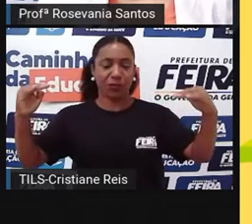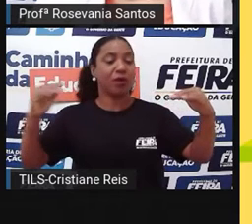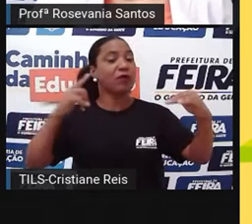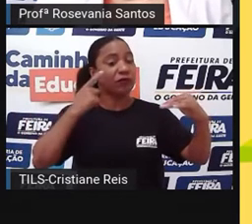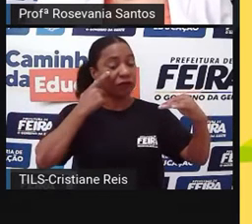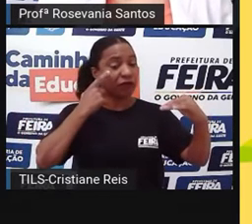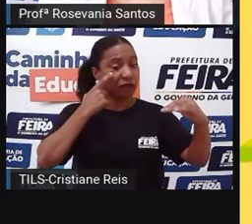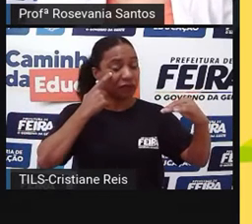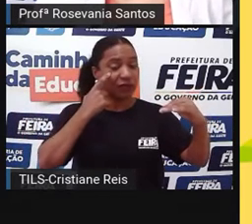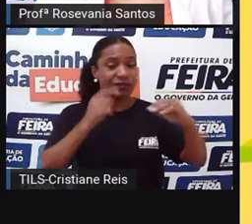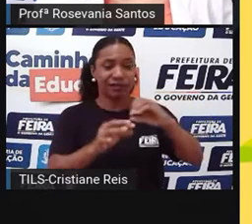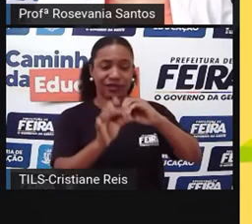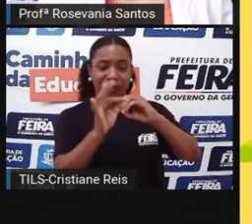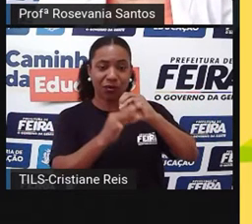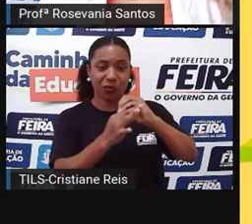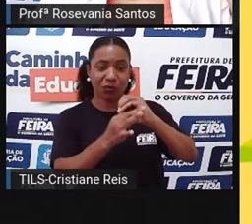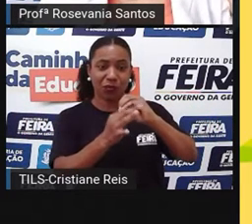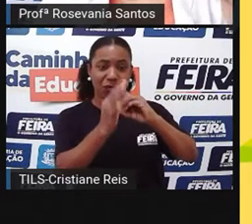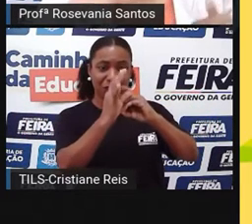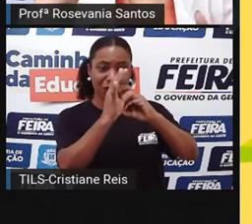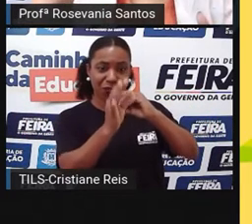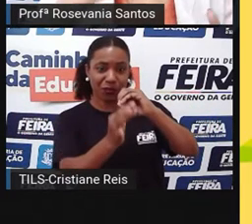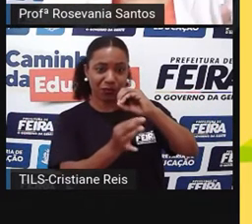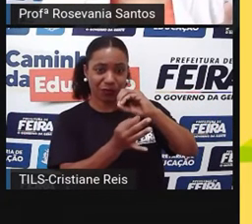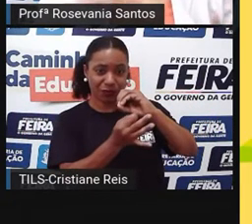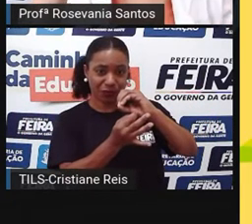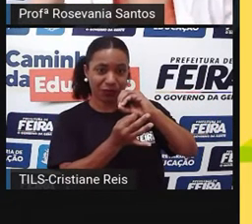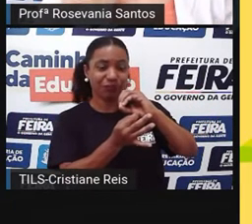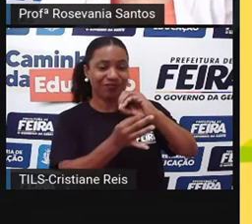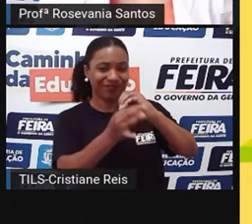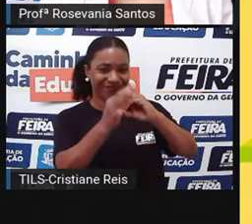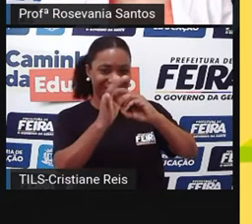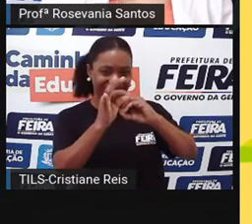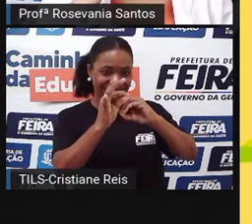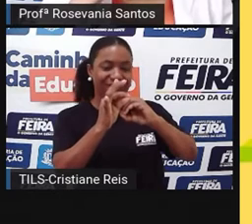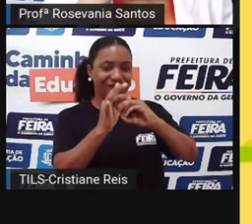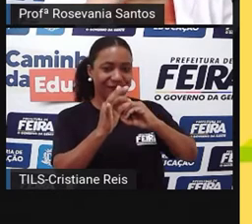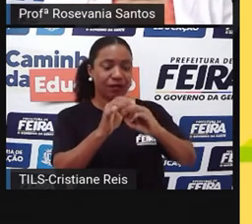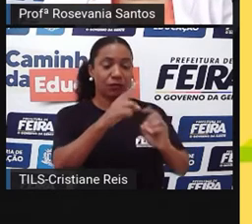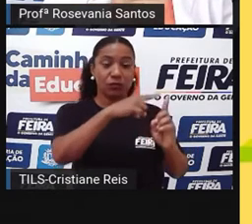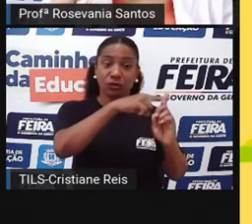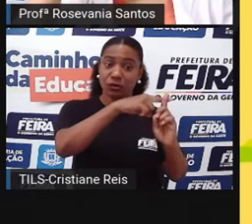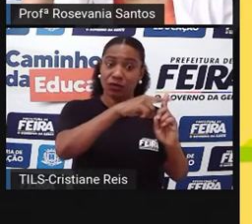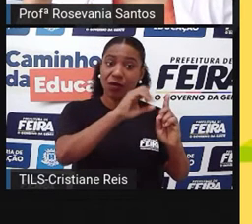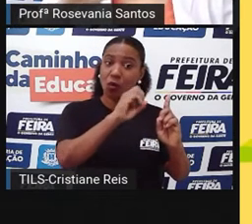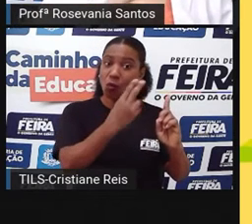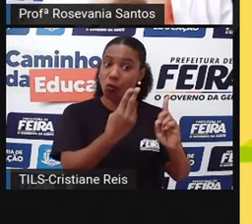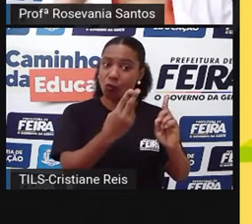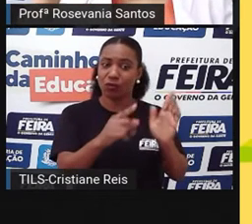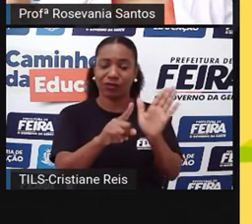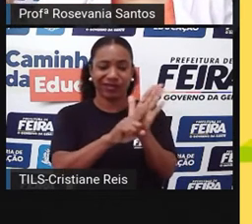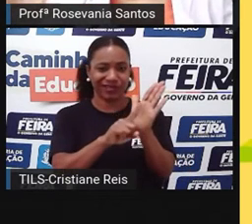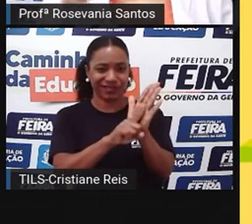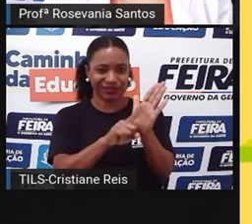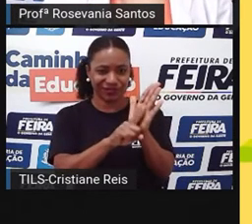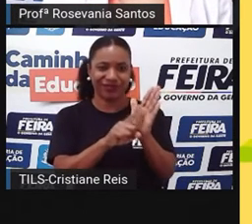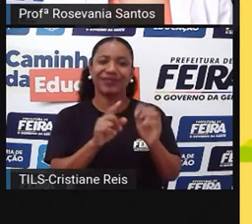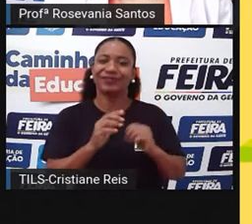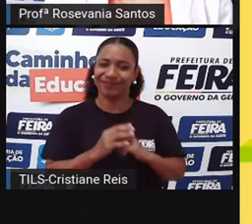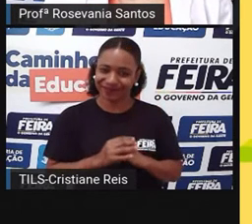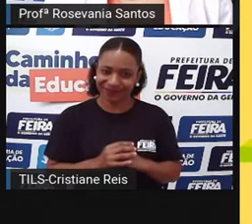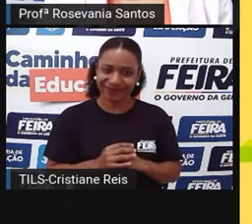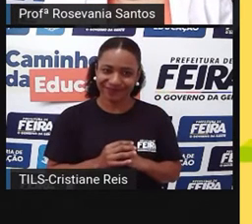altitude negativa. Já a altura, não. É o tamanho da pessoa que sempre dá base pro topo, vai medir lá